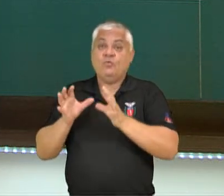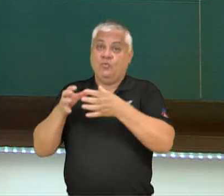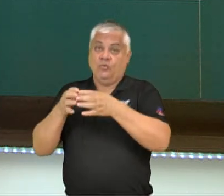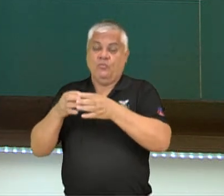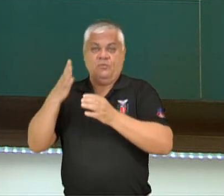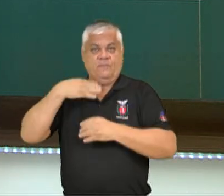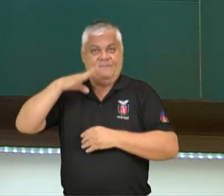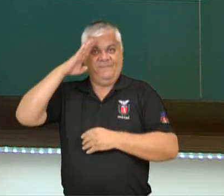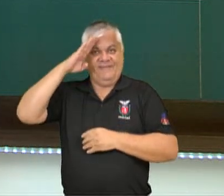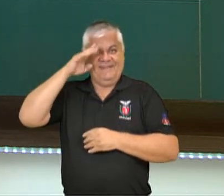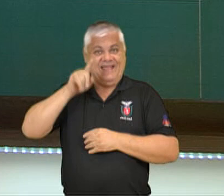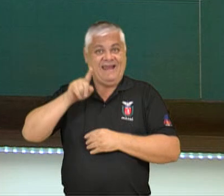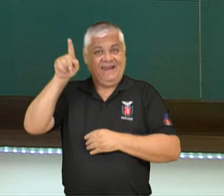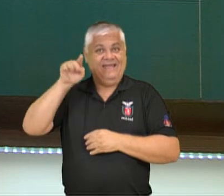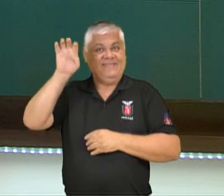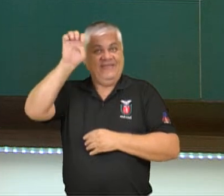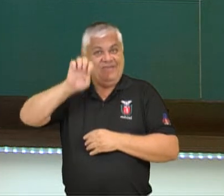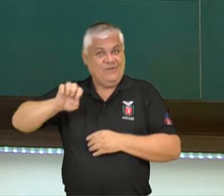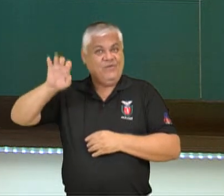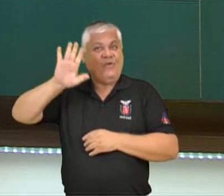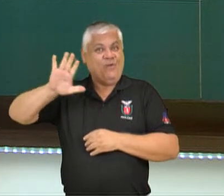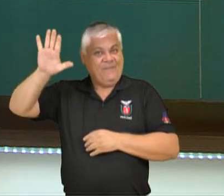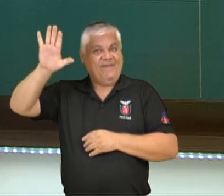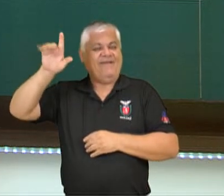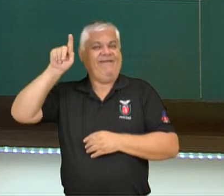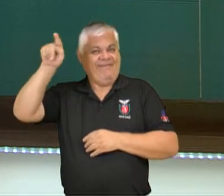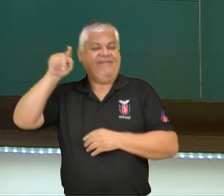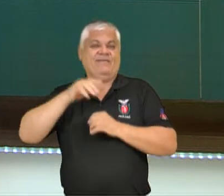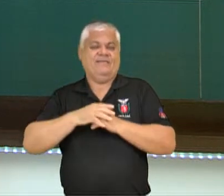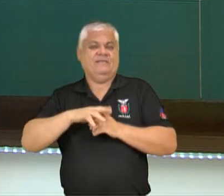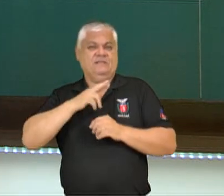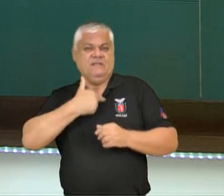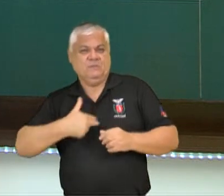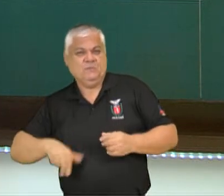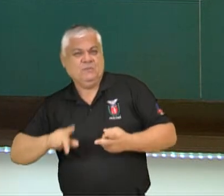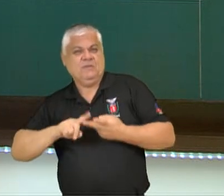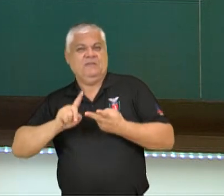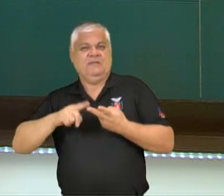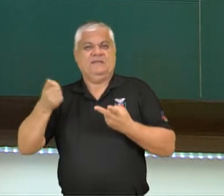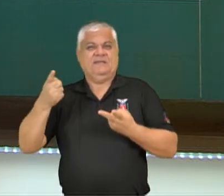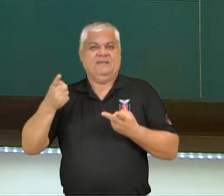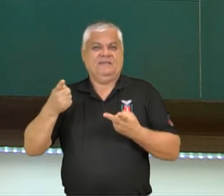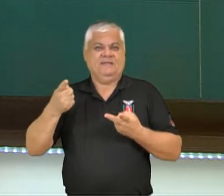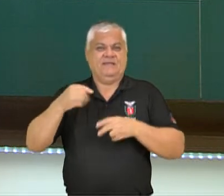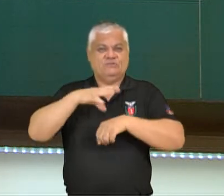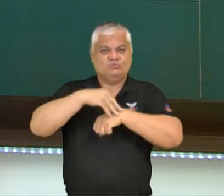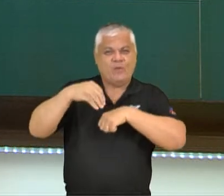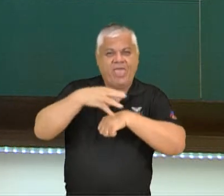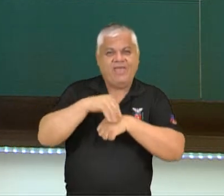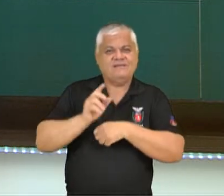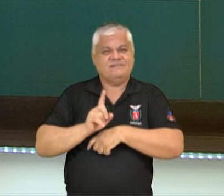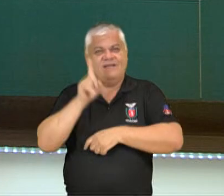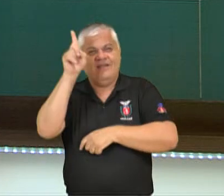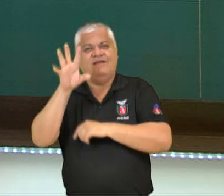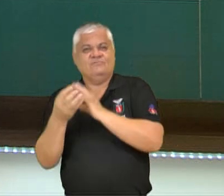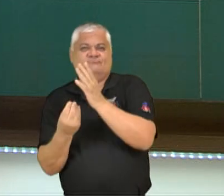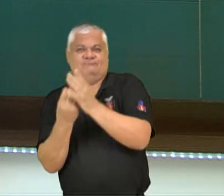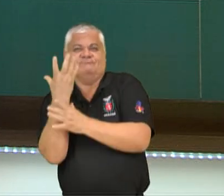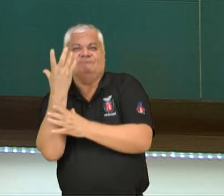militares lá na Europa, nesses países escandinavos, tá? Até hoje esses países são assim,